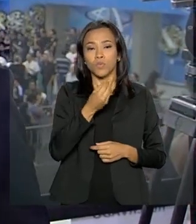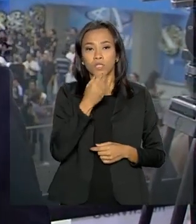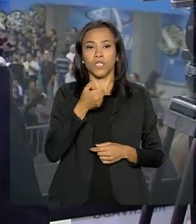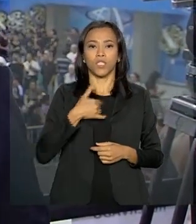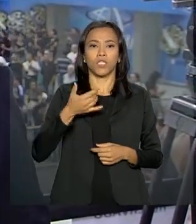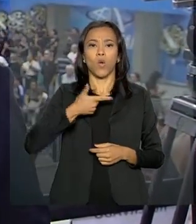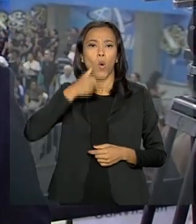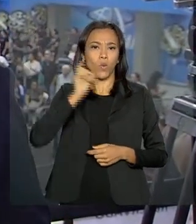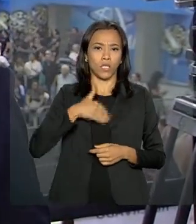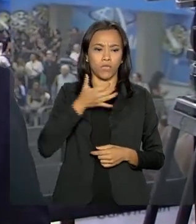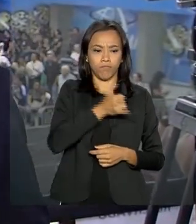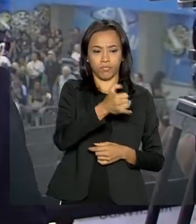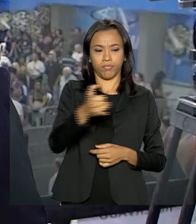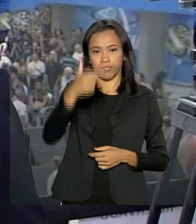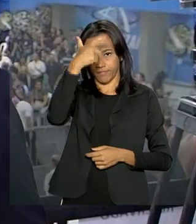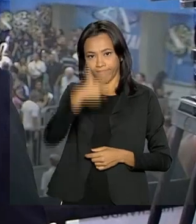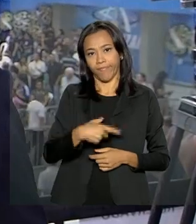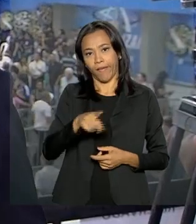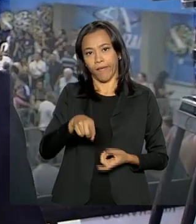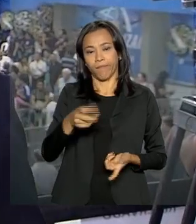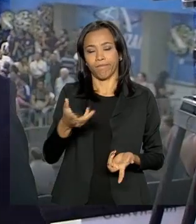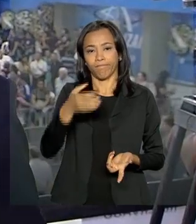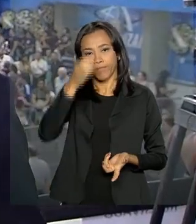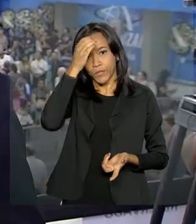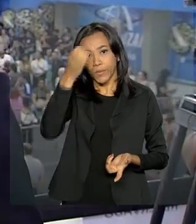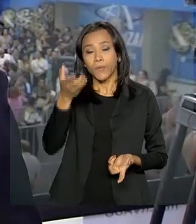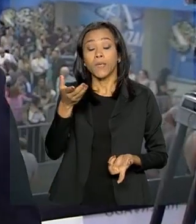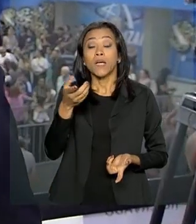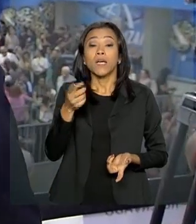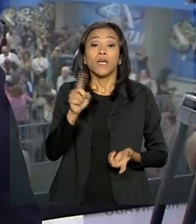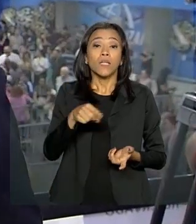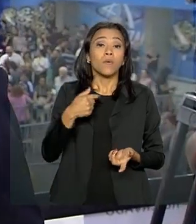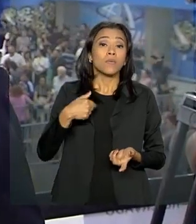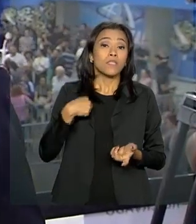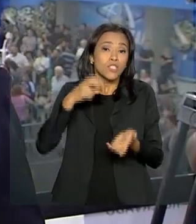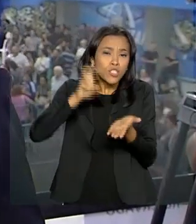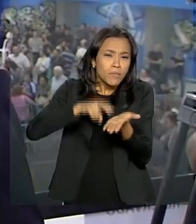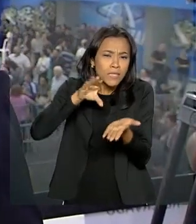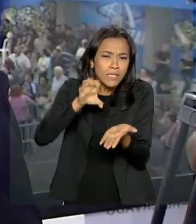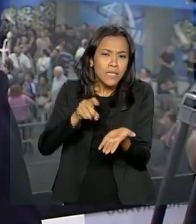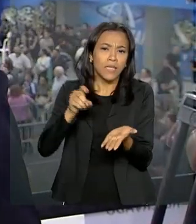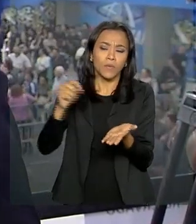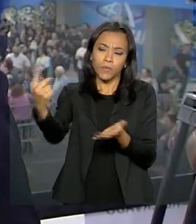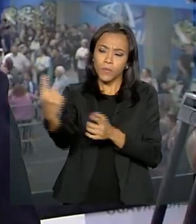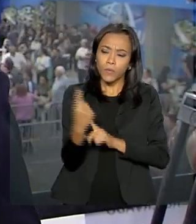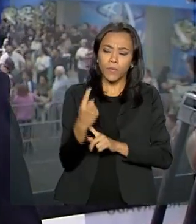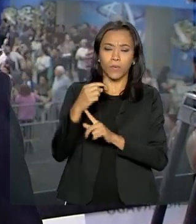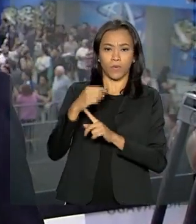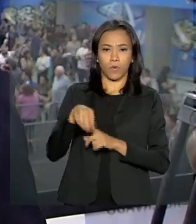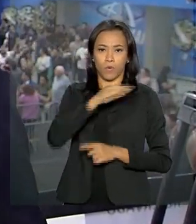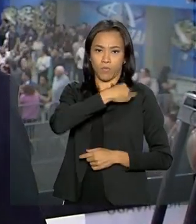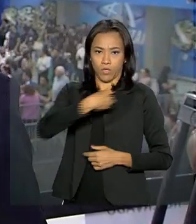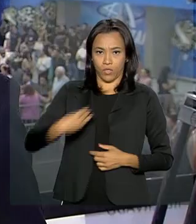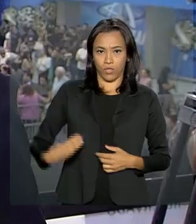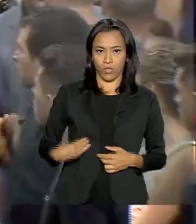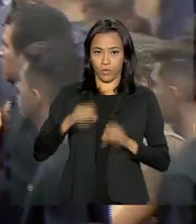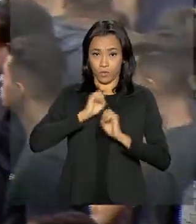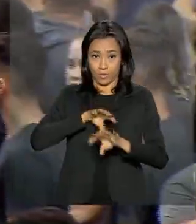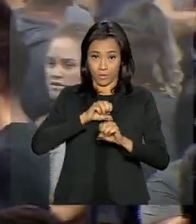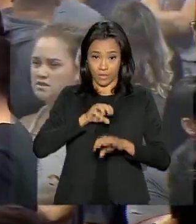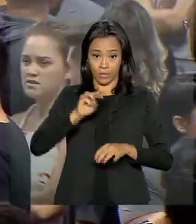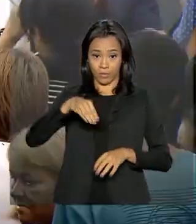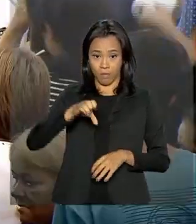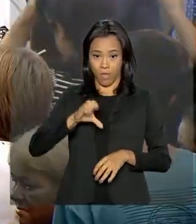ontem na Escola Raul Brasil. Mais cedo pela manhã, o ministro da Educação, Ricardo Vélez Rodrigues, passou